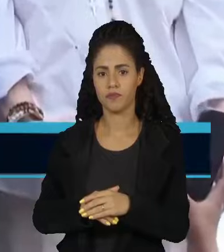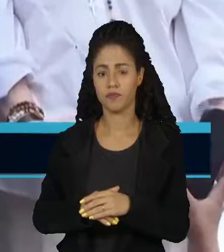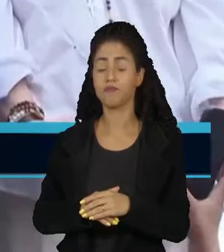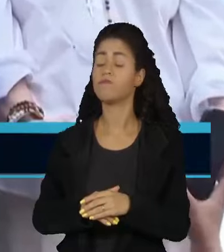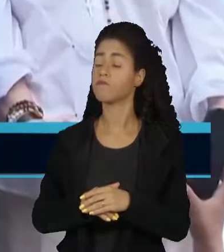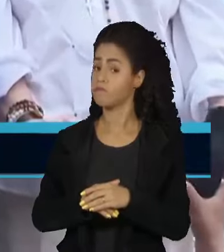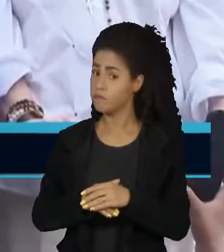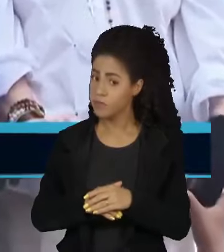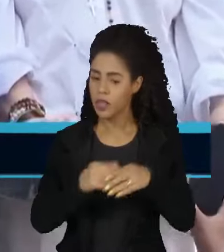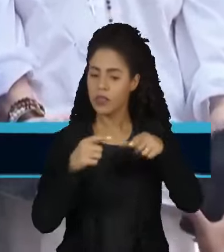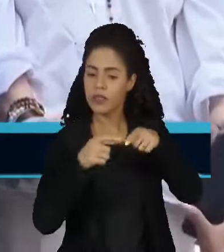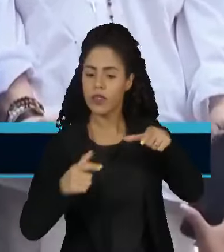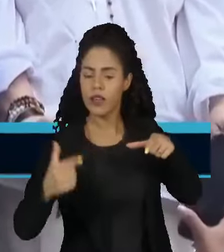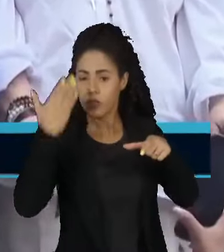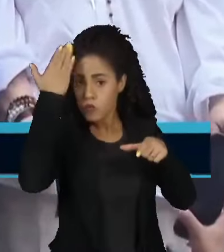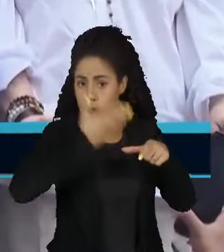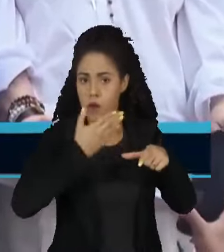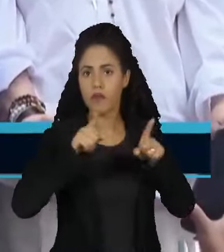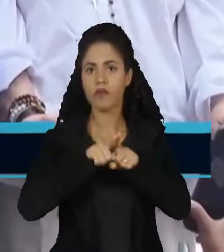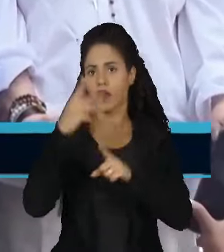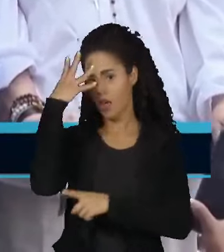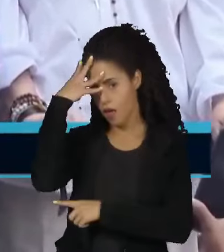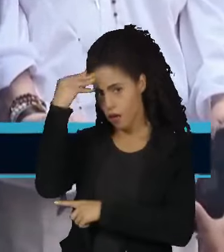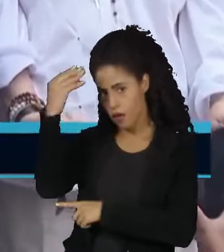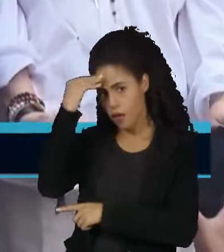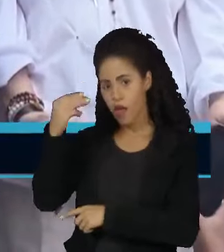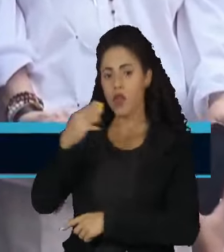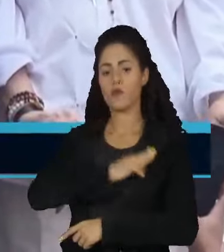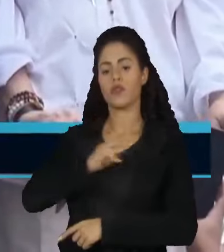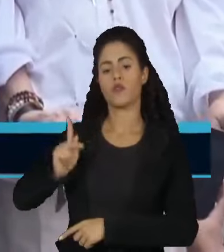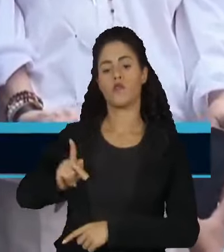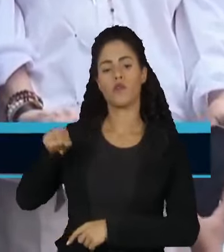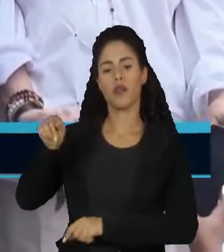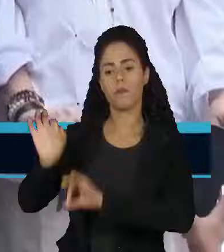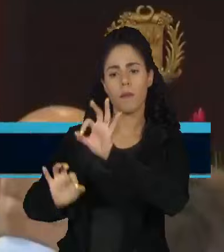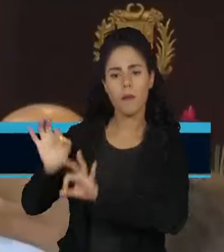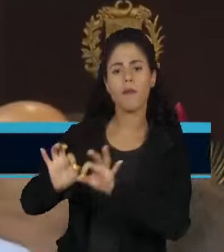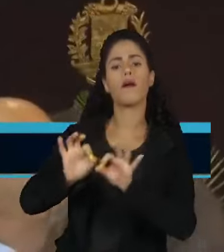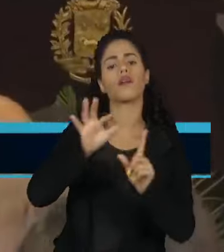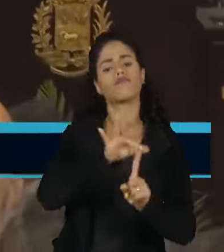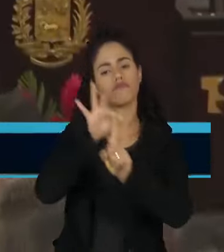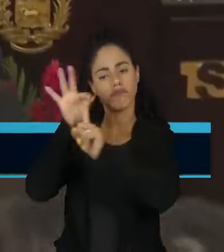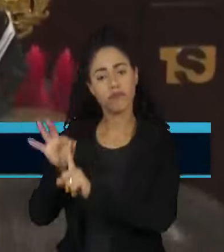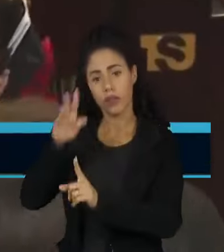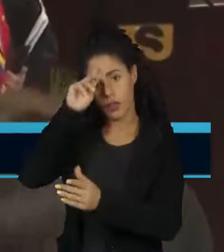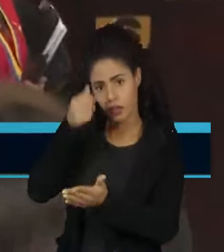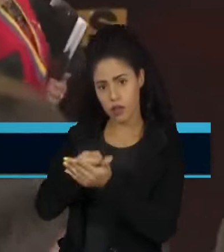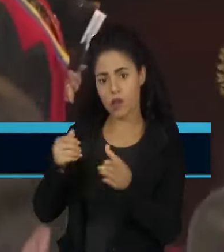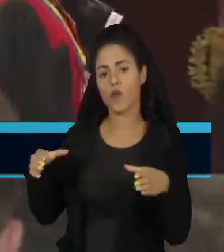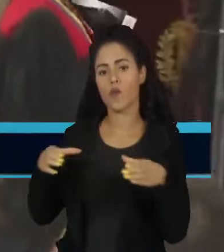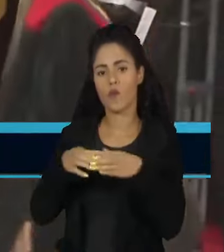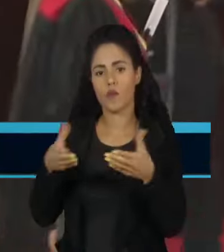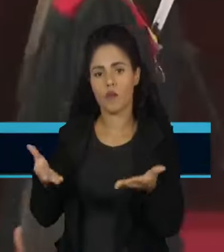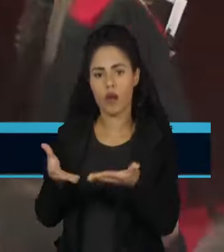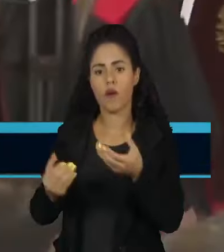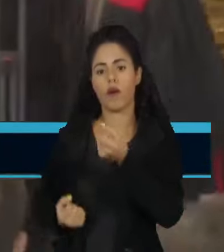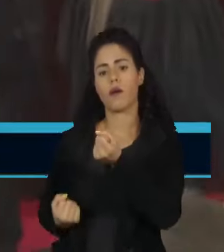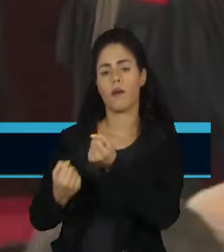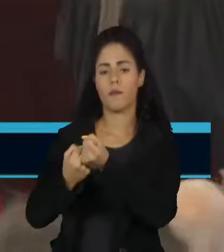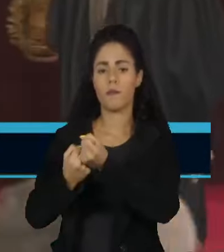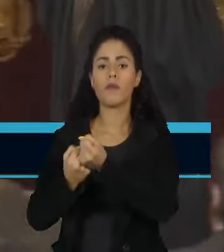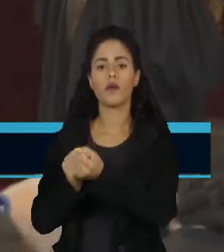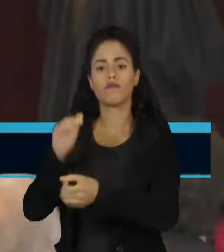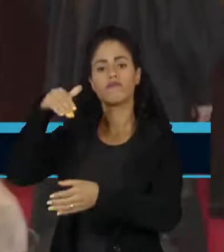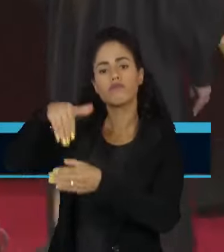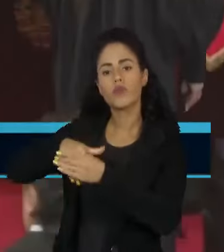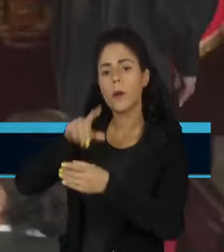Essas atas colocaram Edmundo na mira do Ministério Público, que promete uma intimação. A decisão da Suprema Corte a favor da reeleição